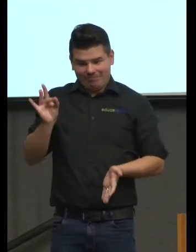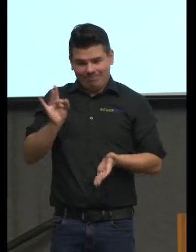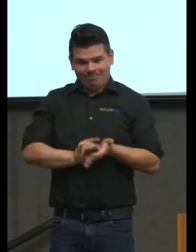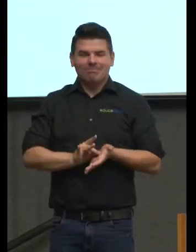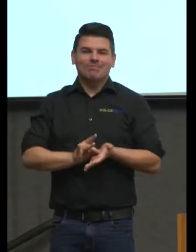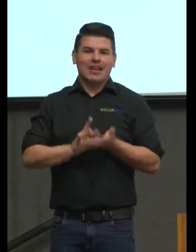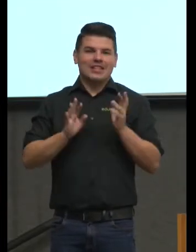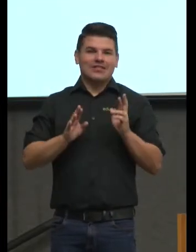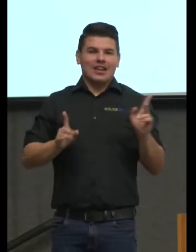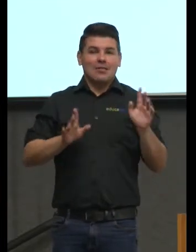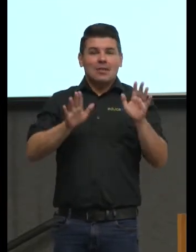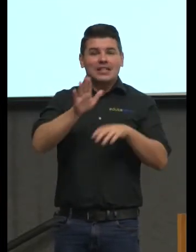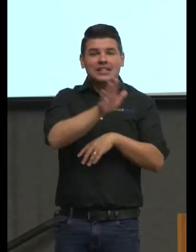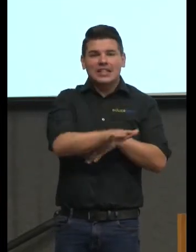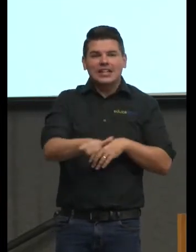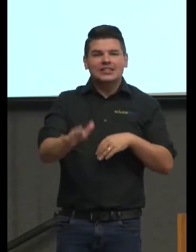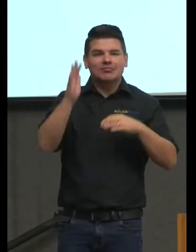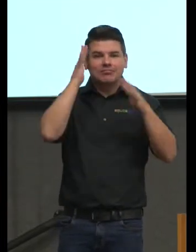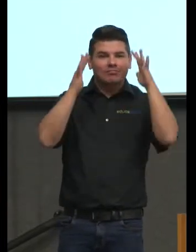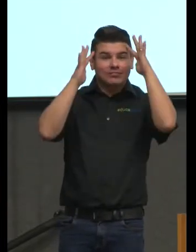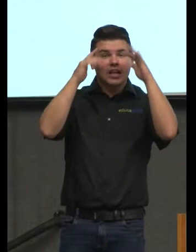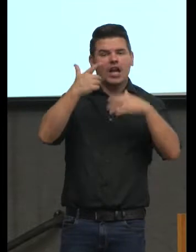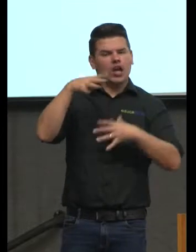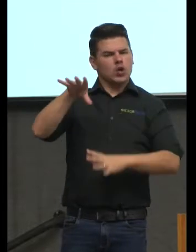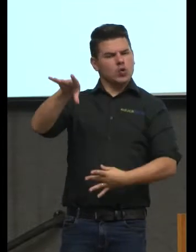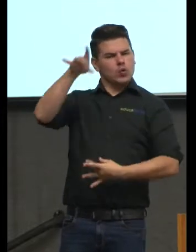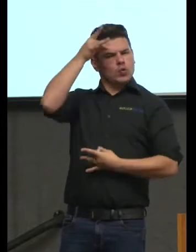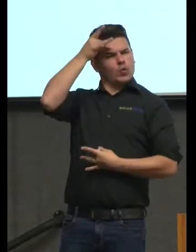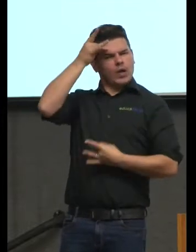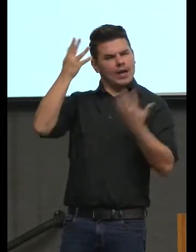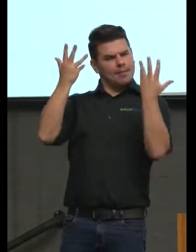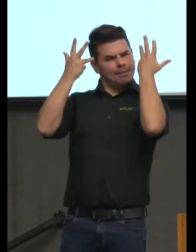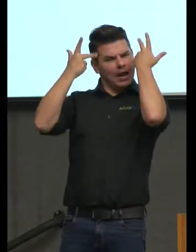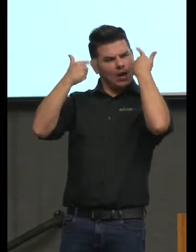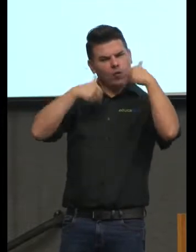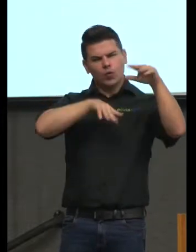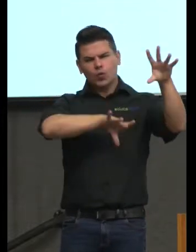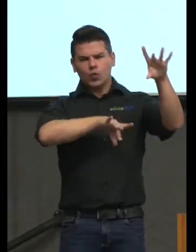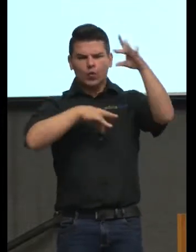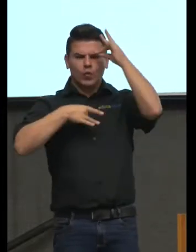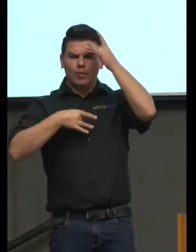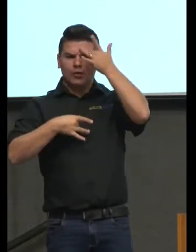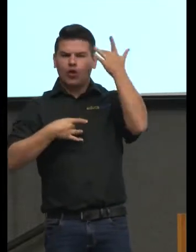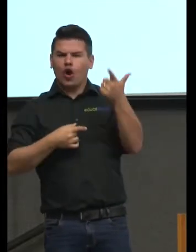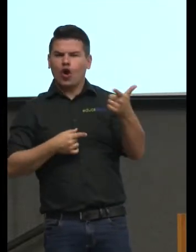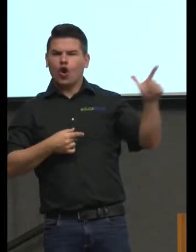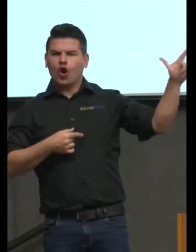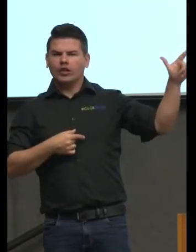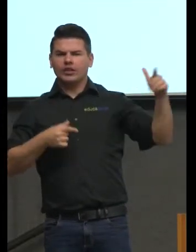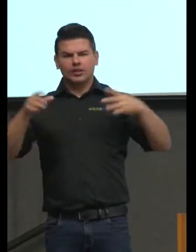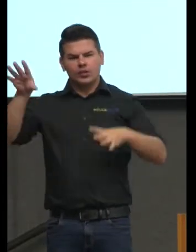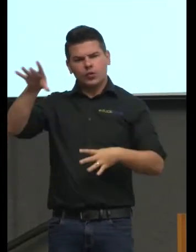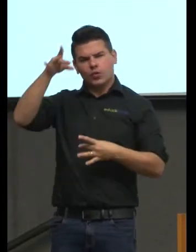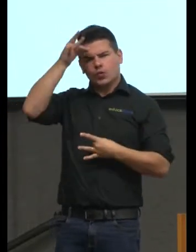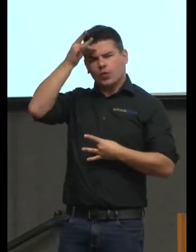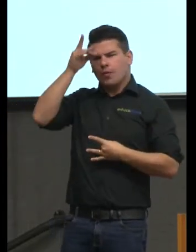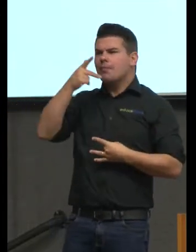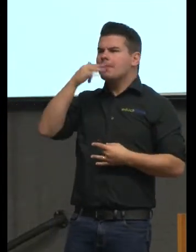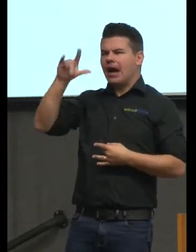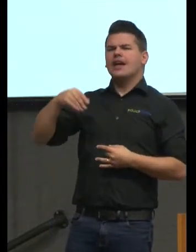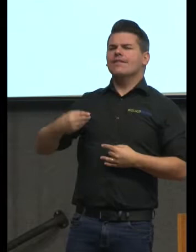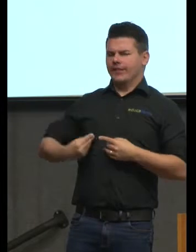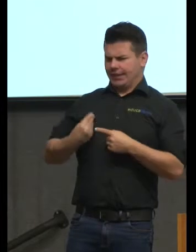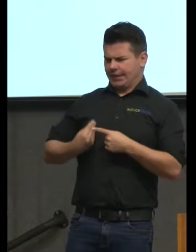se imaginando um animal se imaginando uma outra pessoa imaginando que seu pai está lá quando ele não está